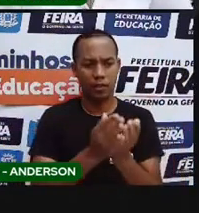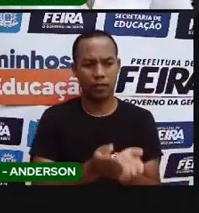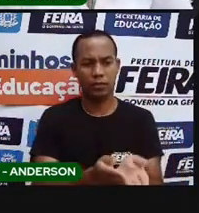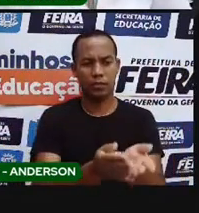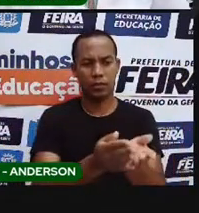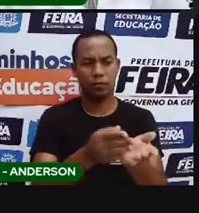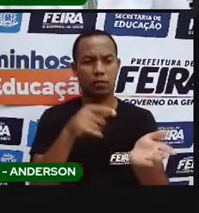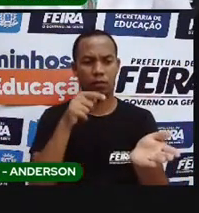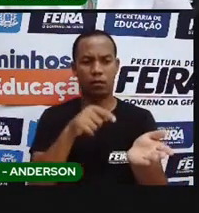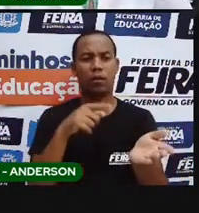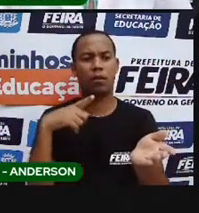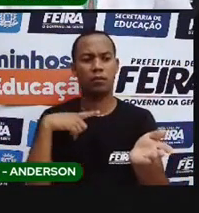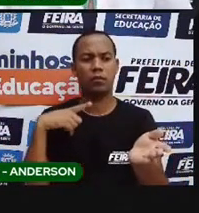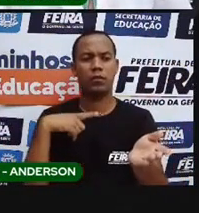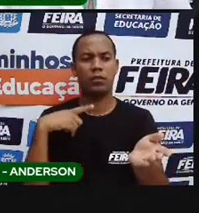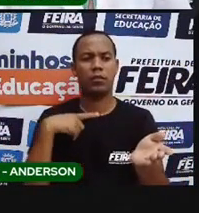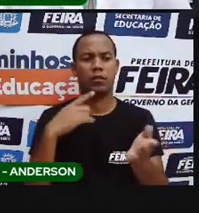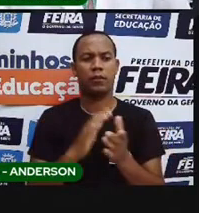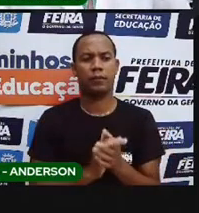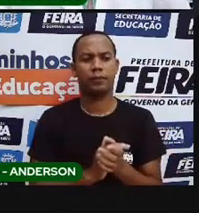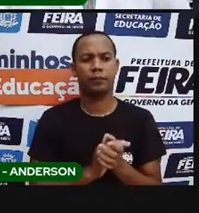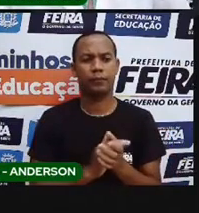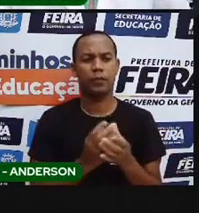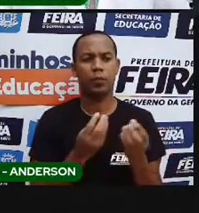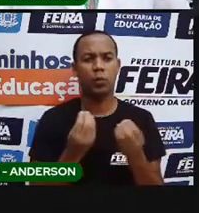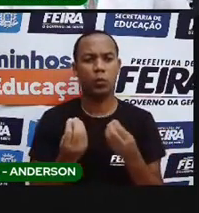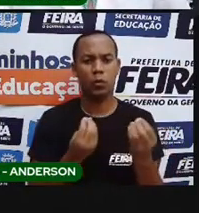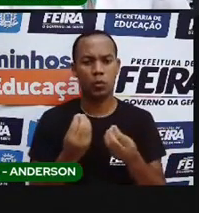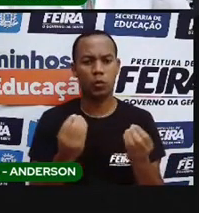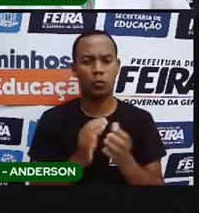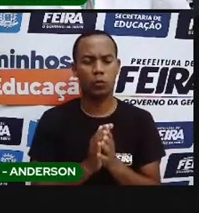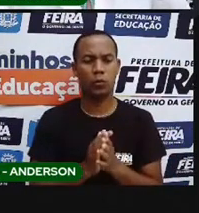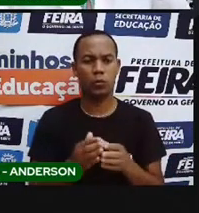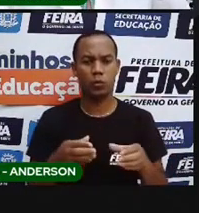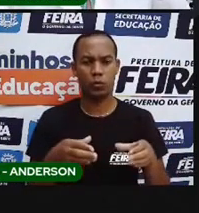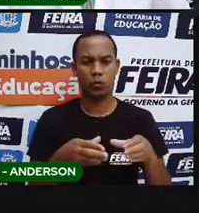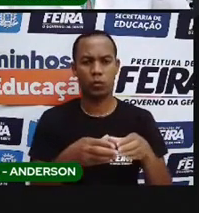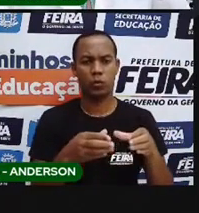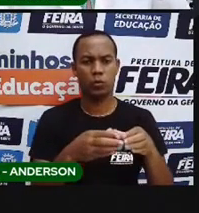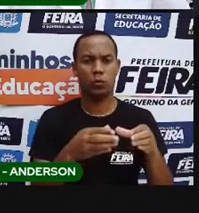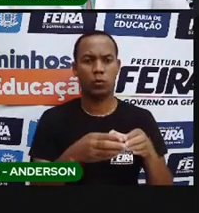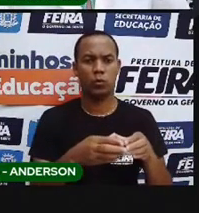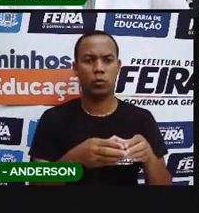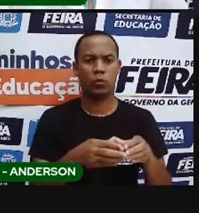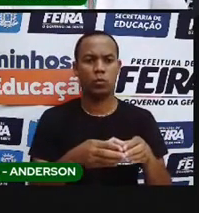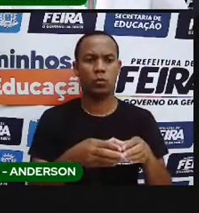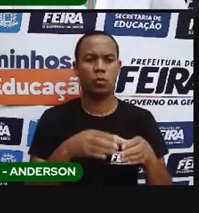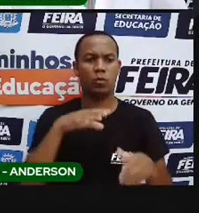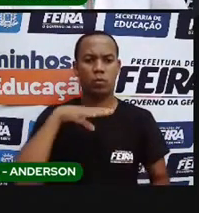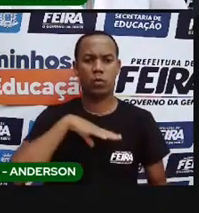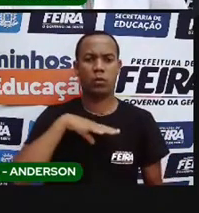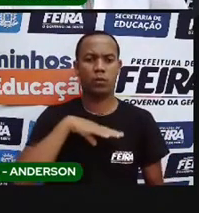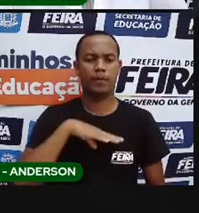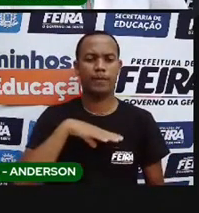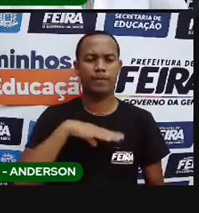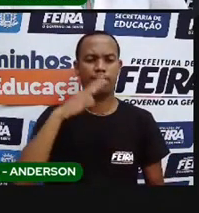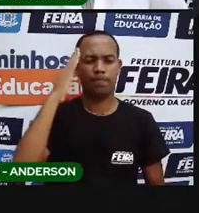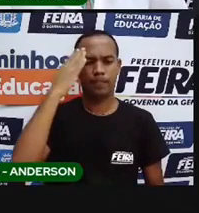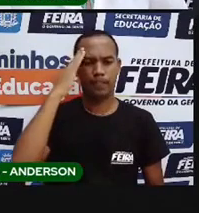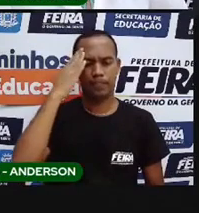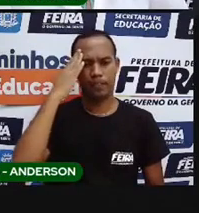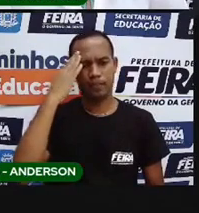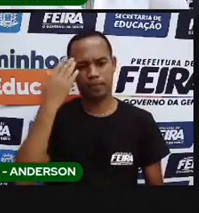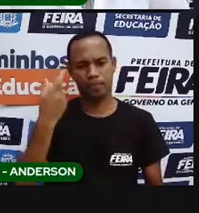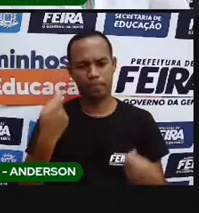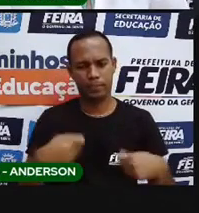seria essas duas navegações? É quando esses portugueses, eles entendem o seguinte, olha, a gente precisa sair aqui de